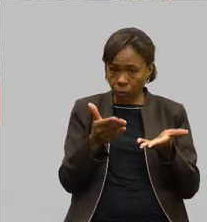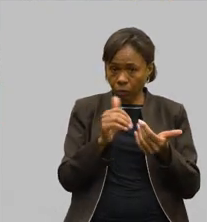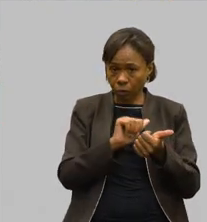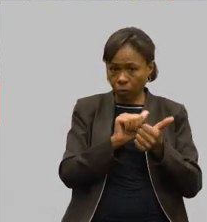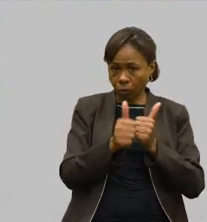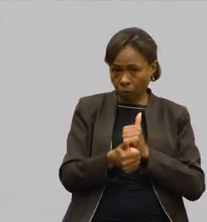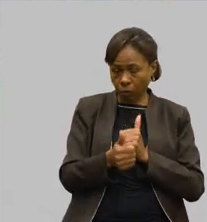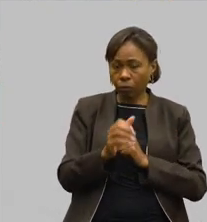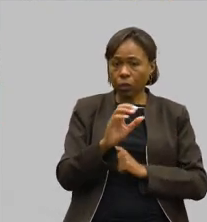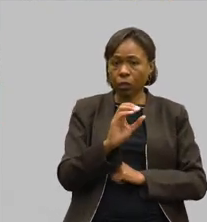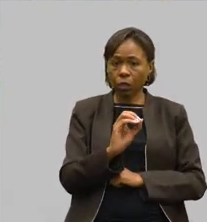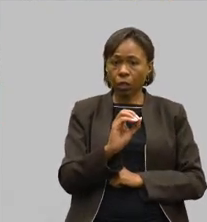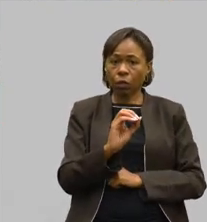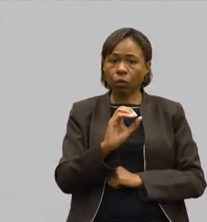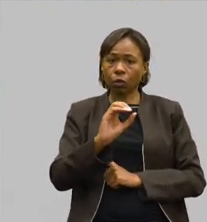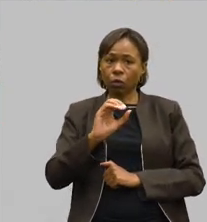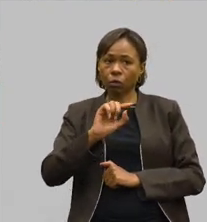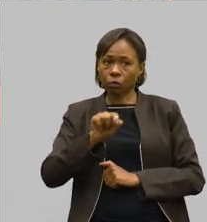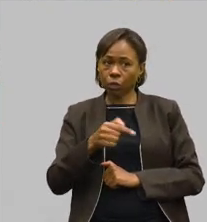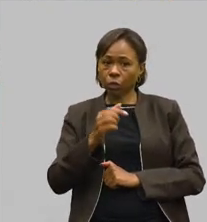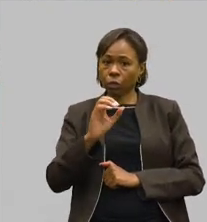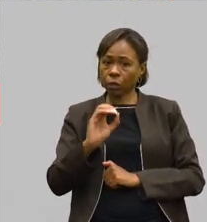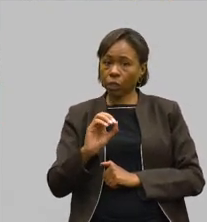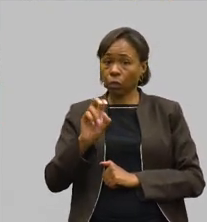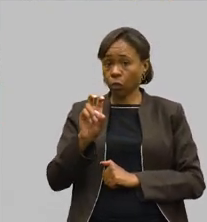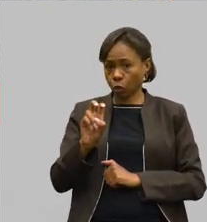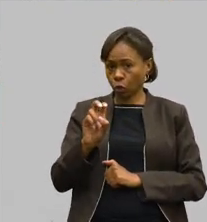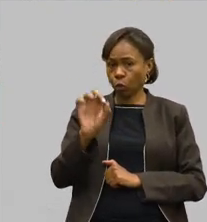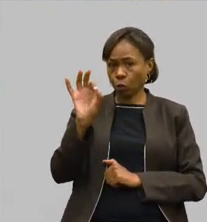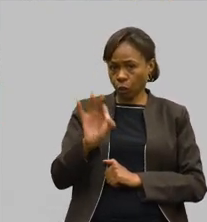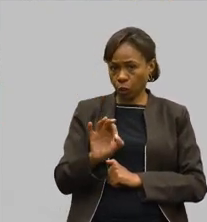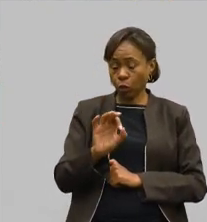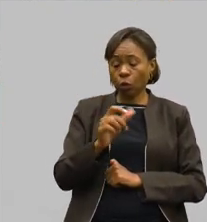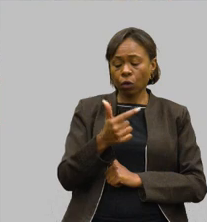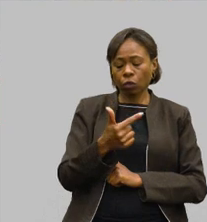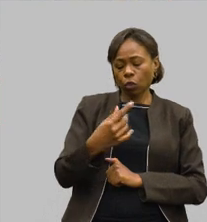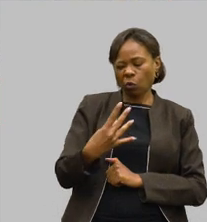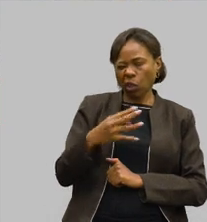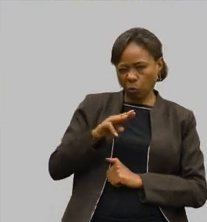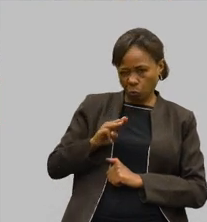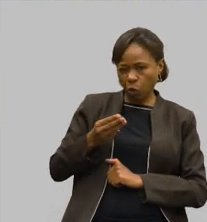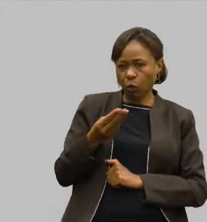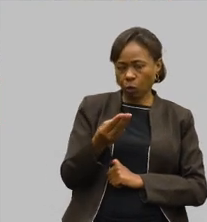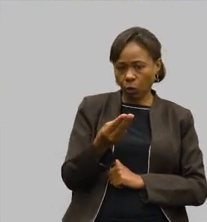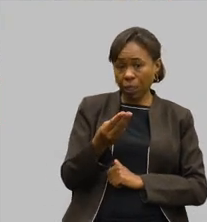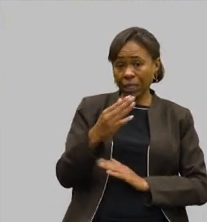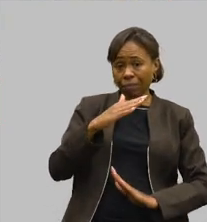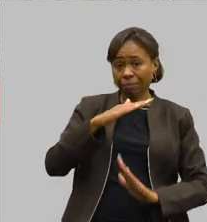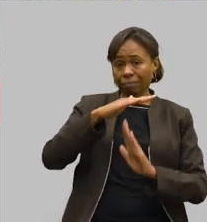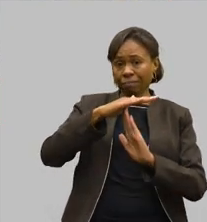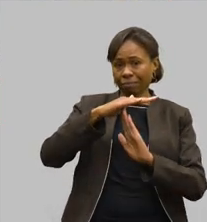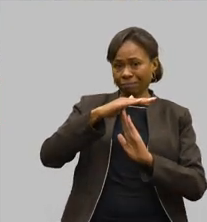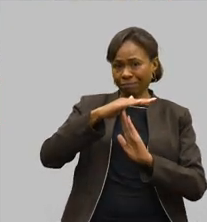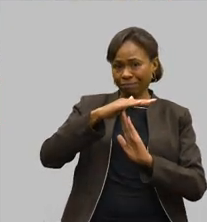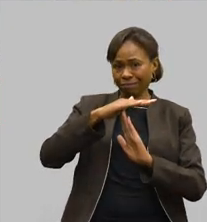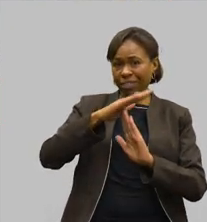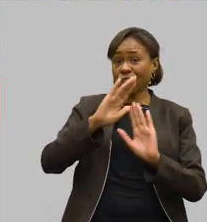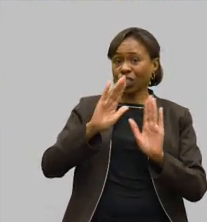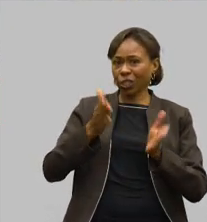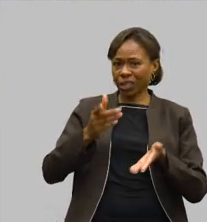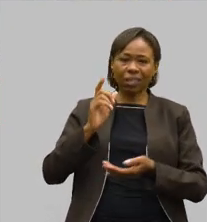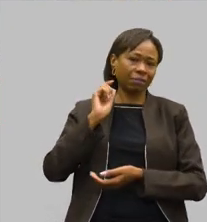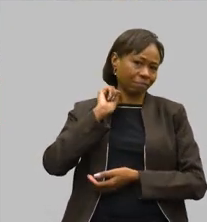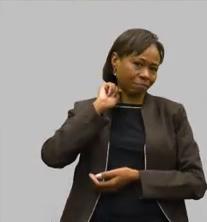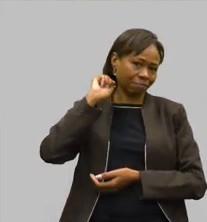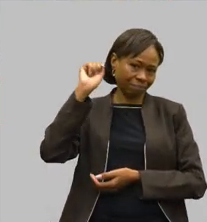,05%, 24 milhões. e esse teto ele já bateu em abril. Então, de